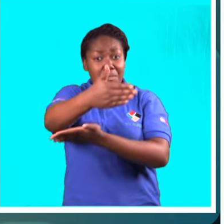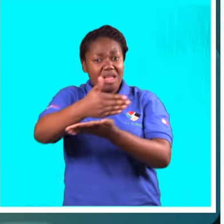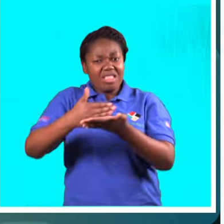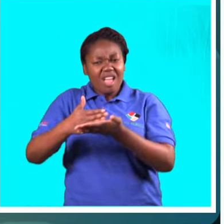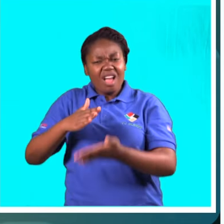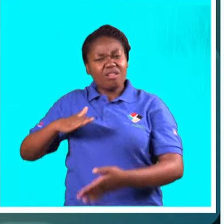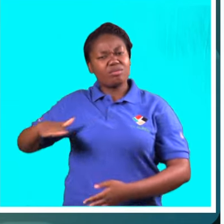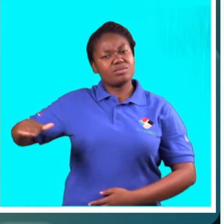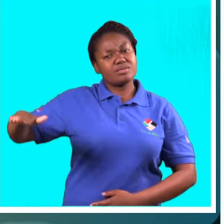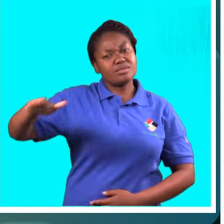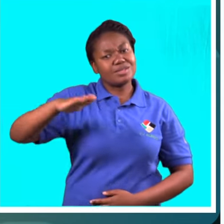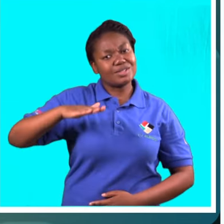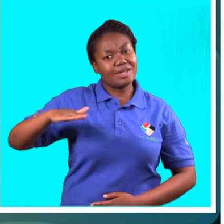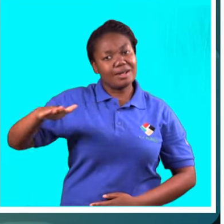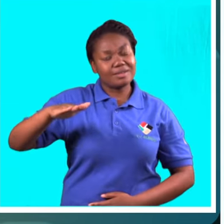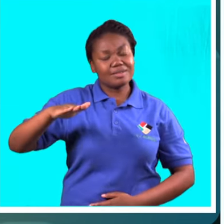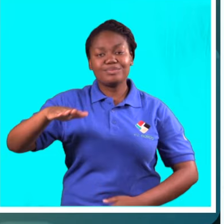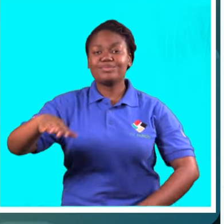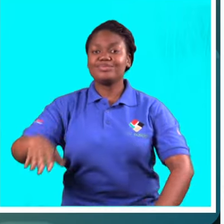qualquer ambiente social.